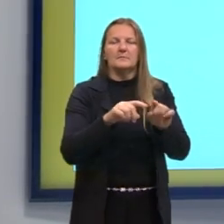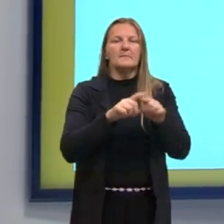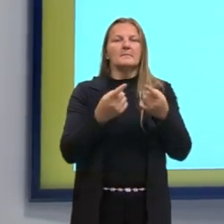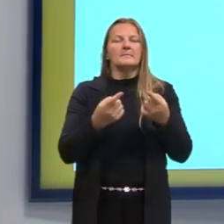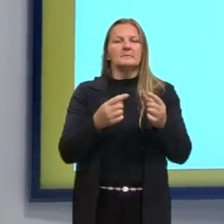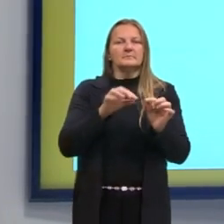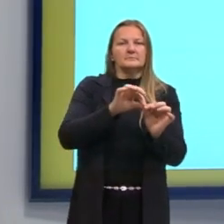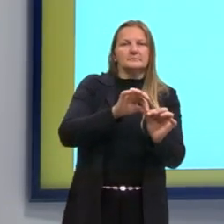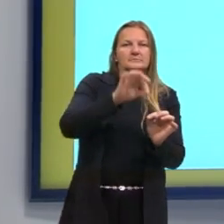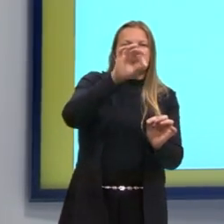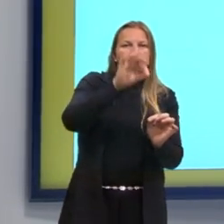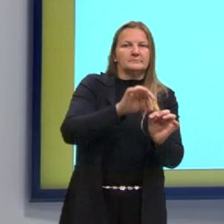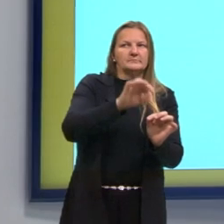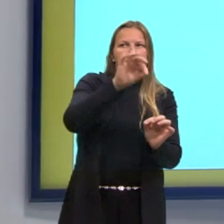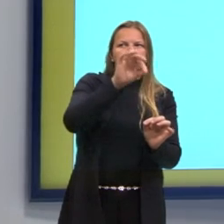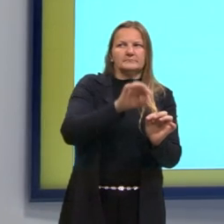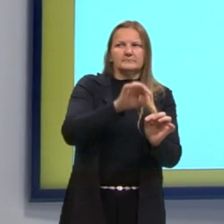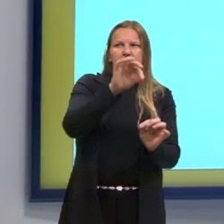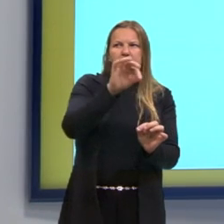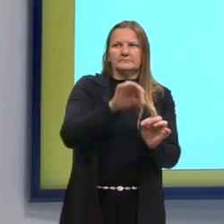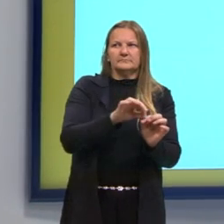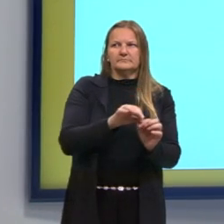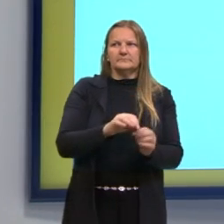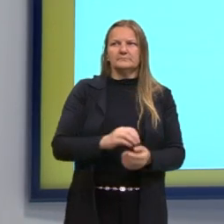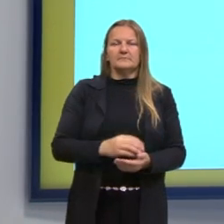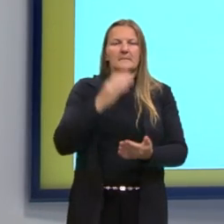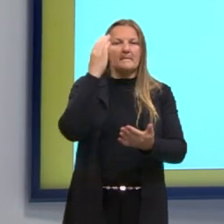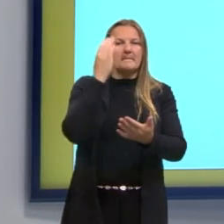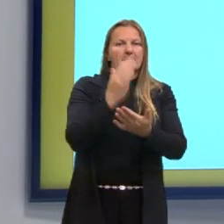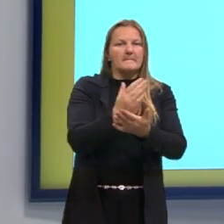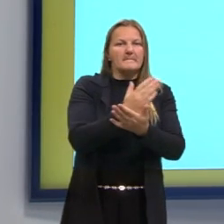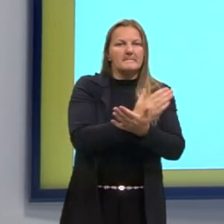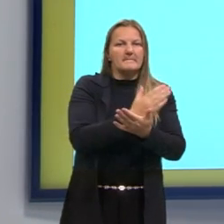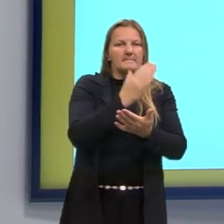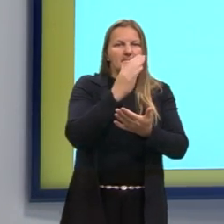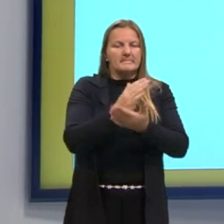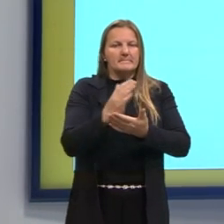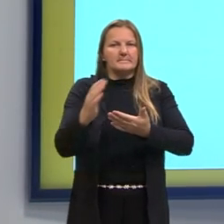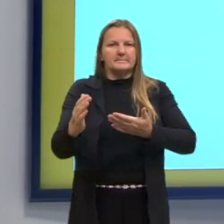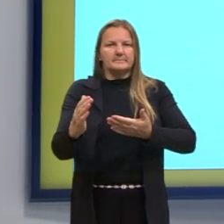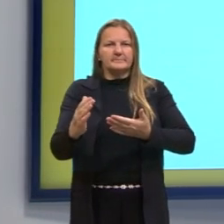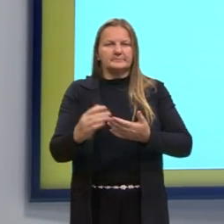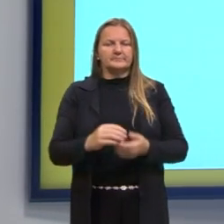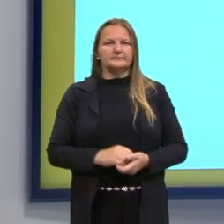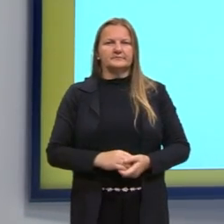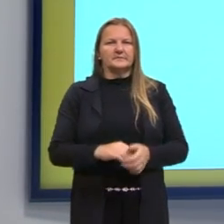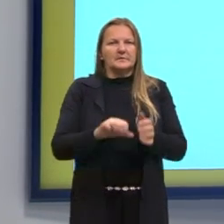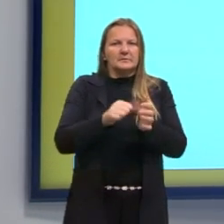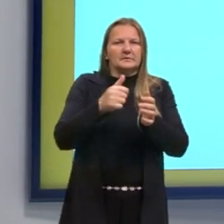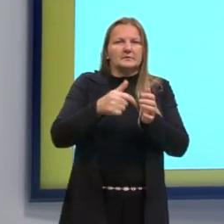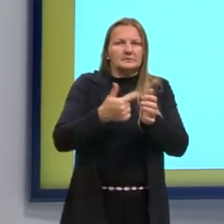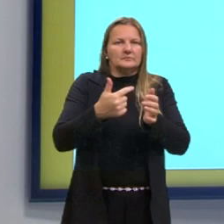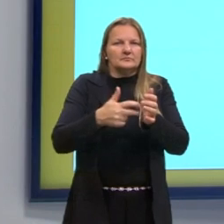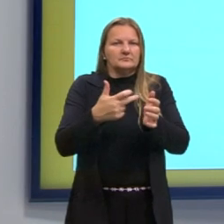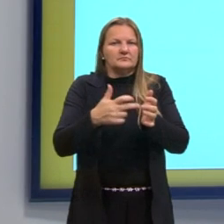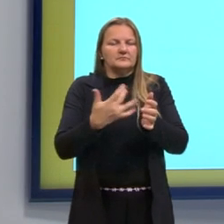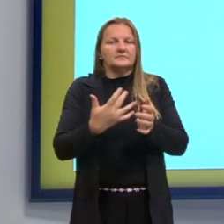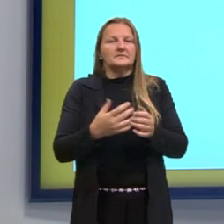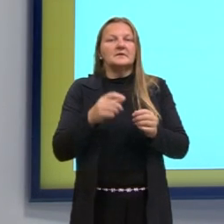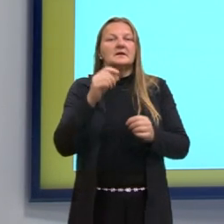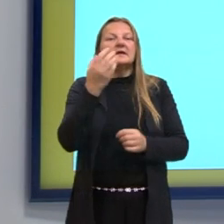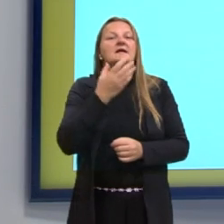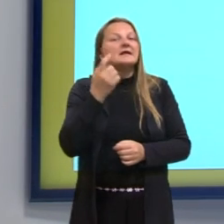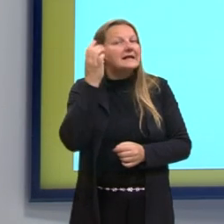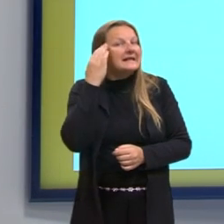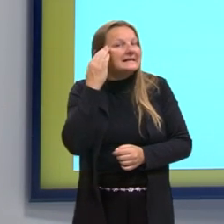o lado do segundo quadrado é exatamente metade do quadrado anterior. E assim por diante. Então, se nós